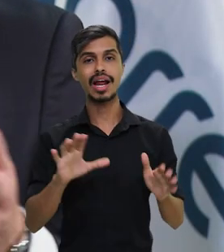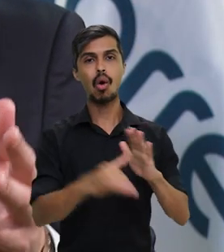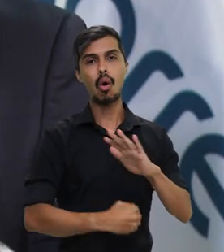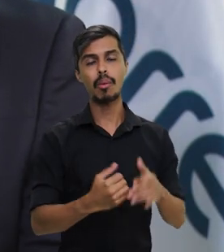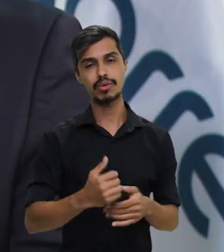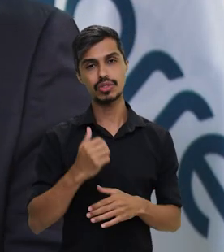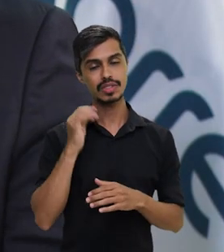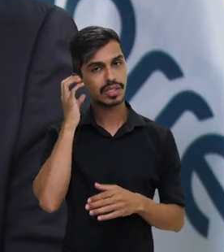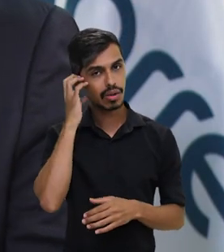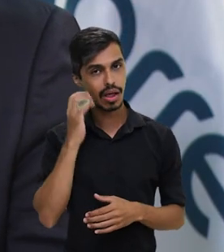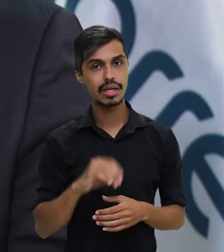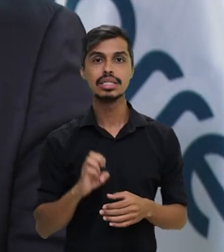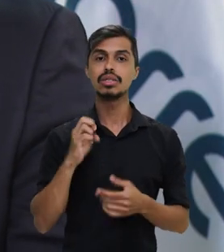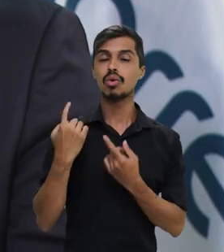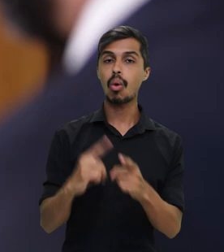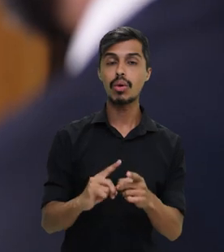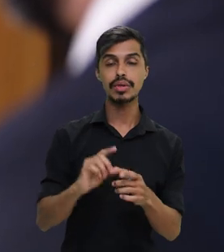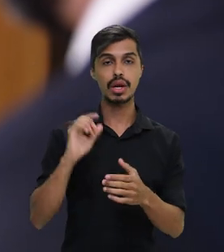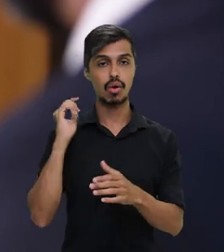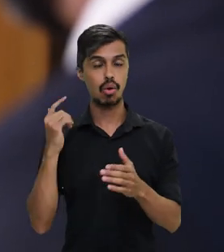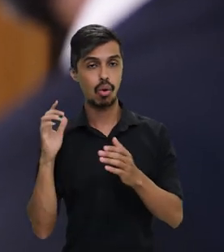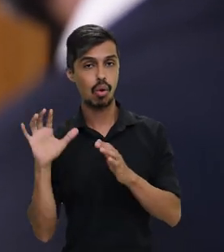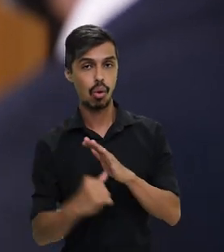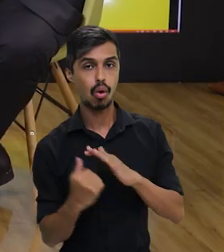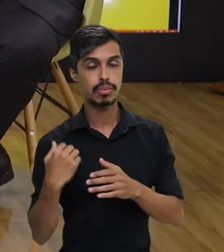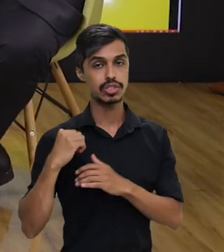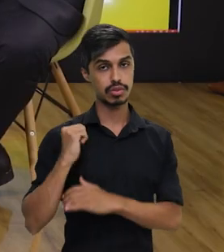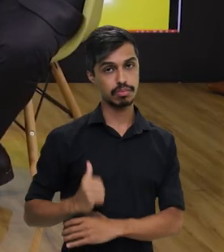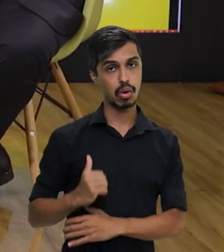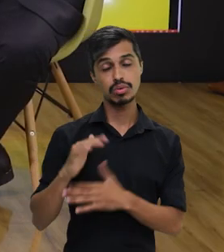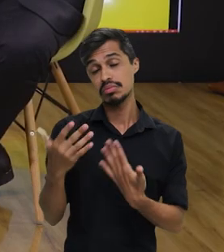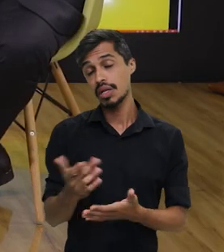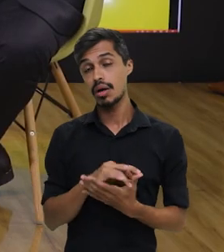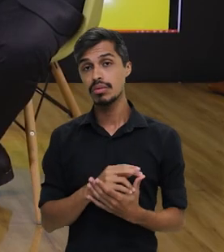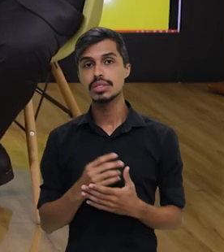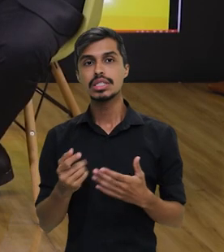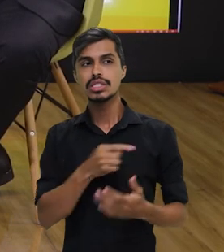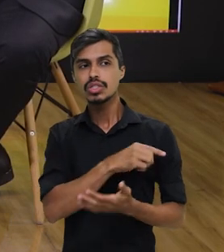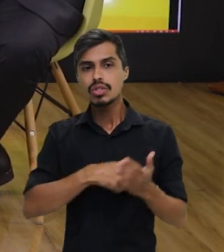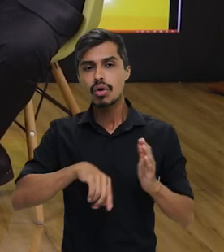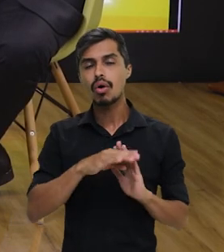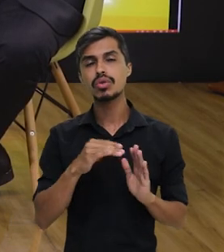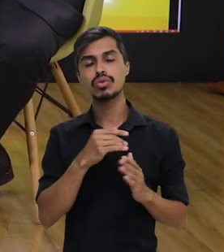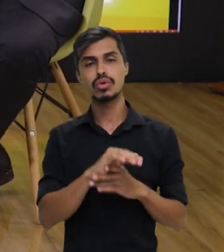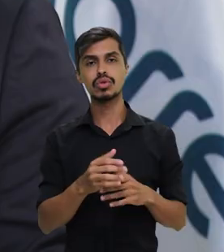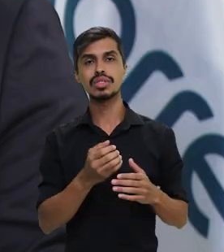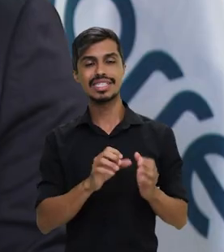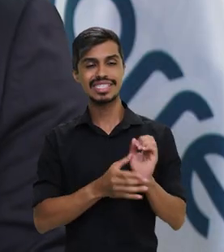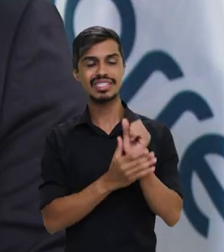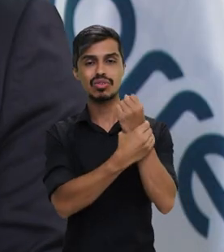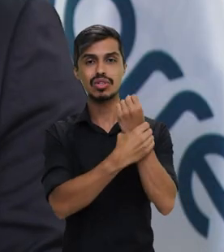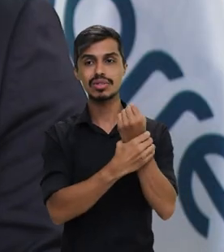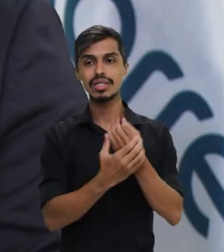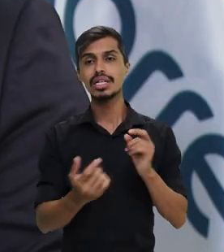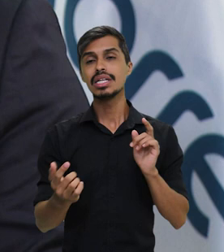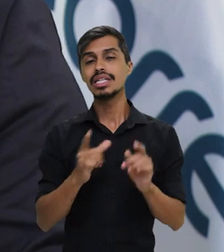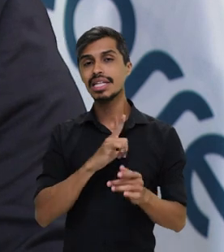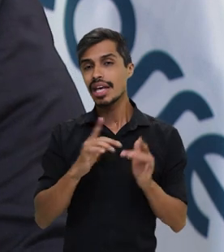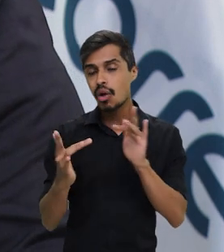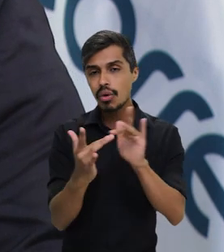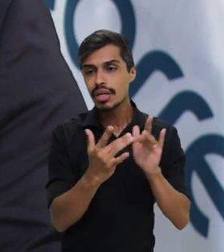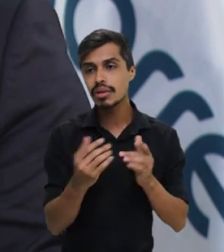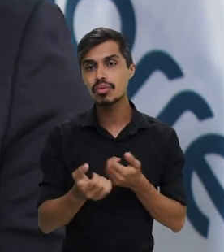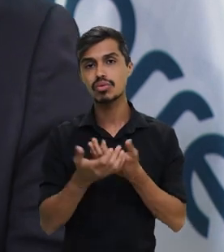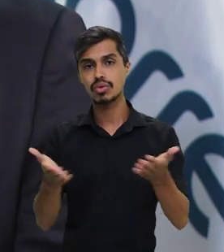saem com uma bolsa, é furtada a bolsa. Então, são seguros que são acessíveis à população de baixa renda. Então, hoje, de cada 10 brasileiros,